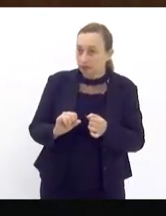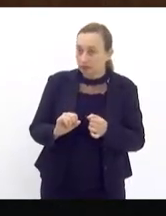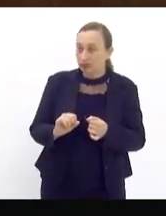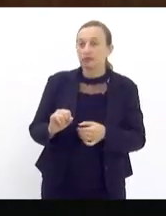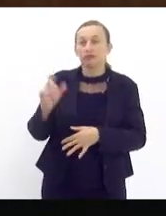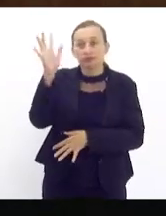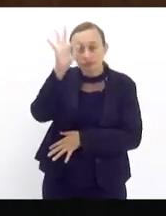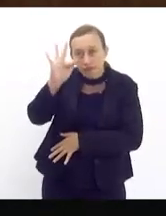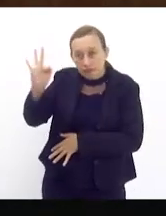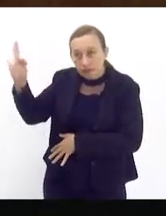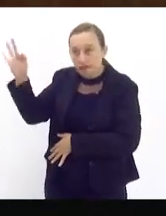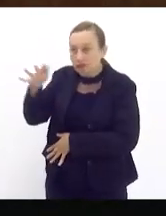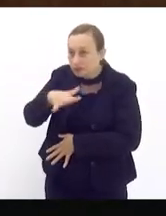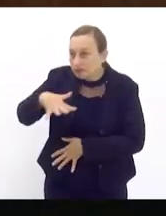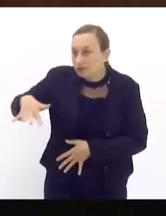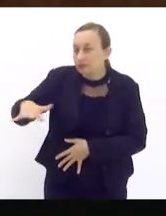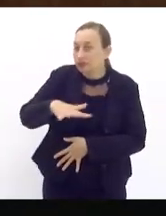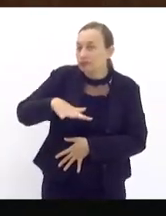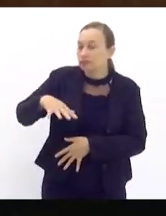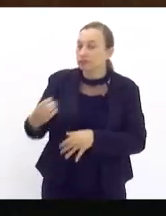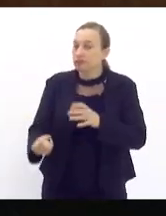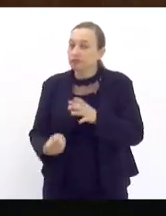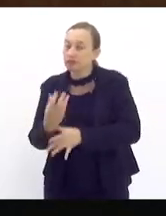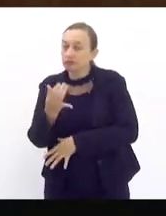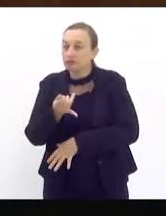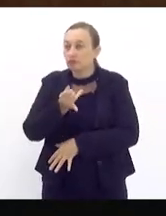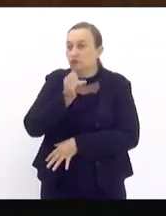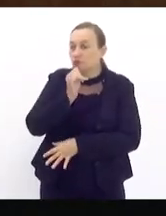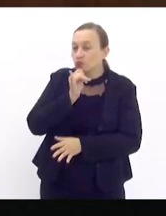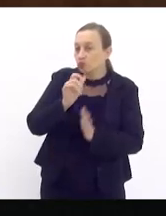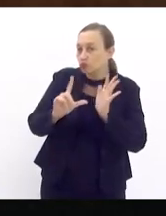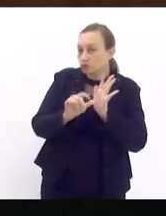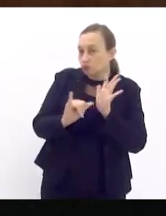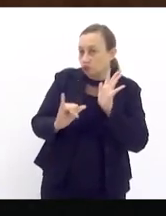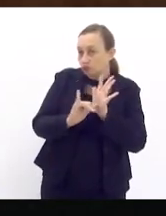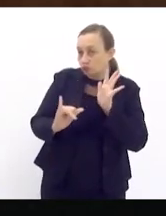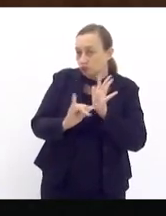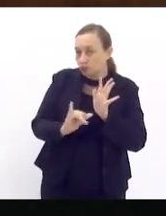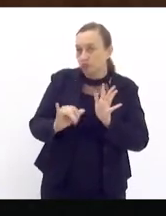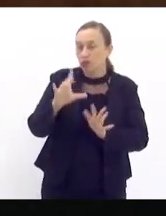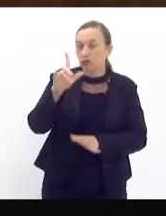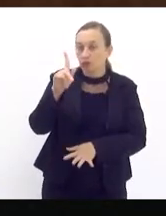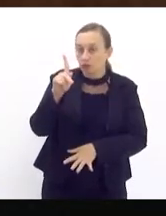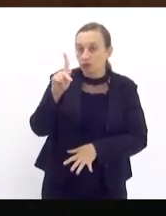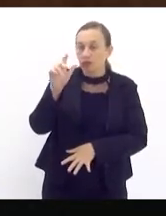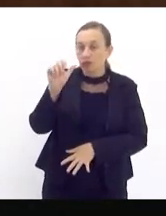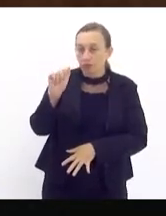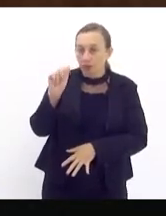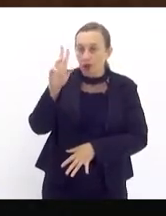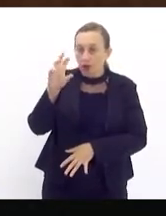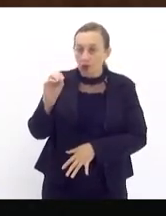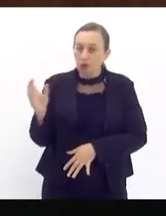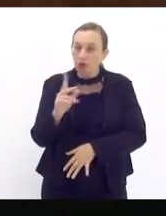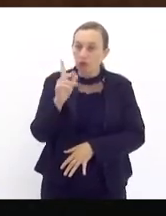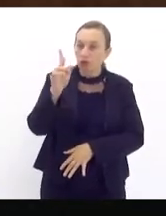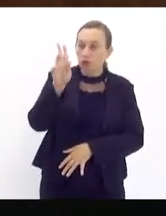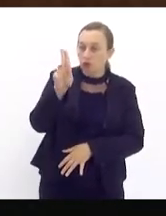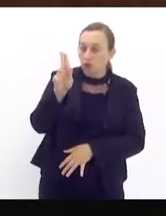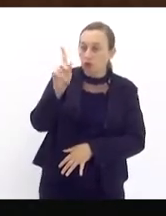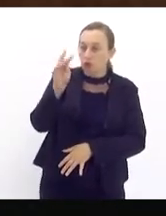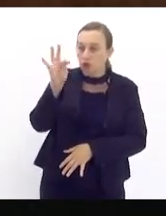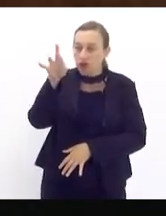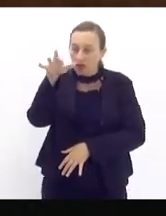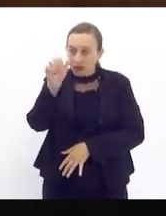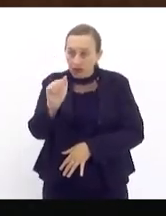federal, para a gente construir, por exemplo, os editais da Paulo Gustavo, teve um amplo processo de debate, de